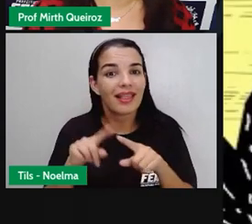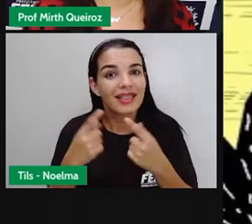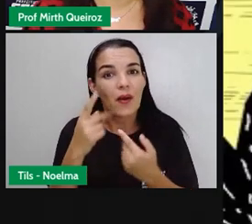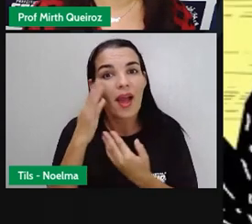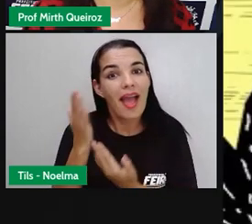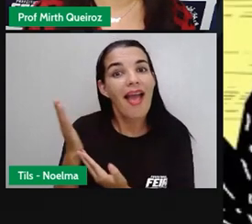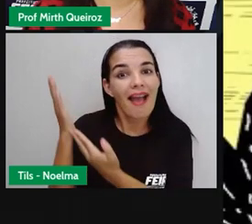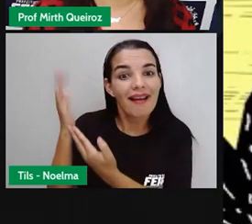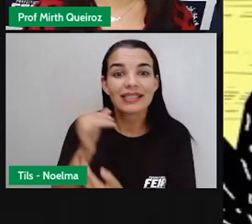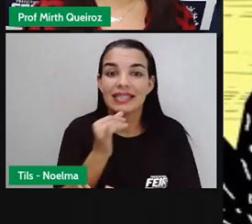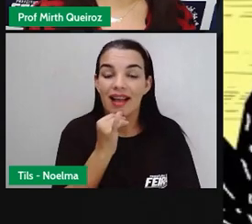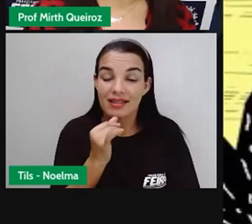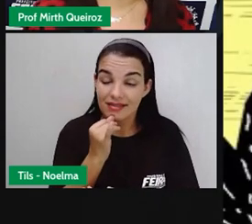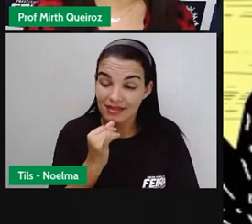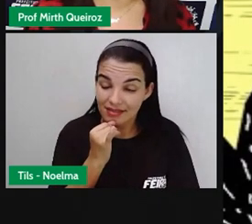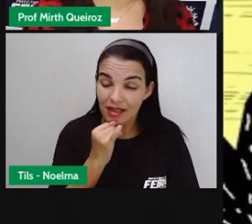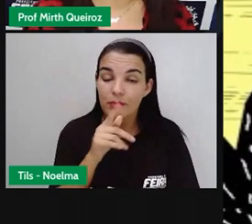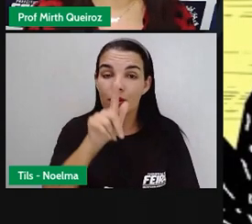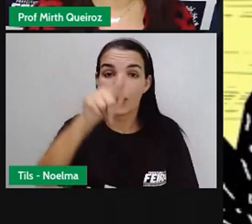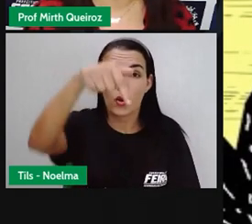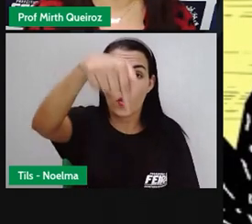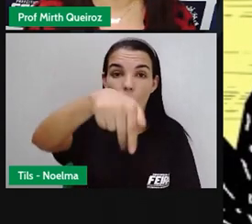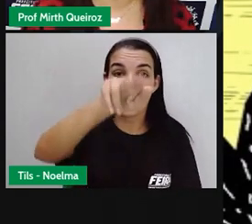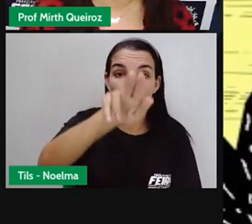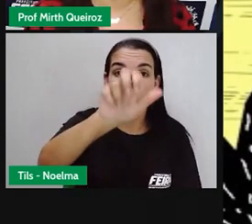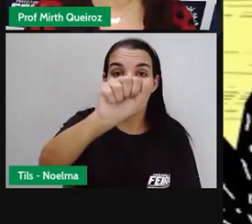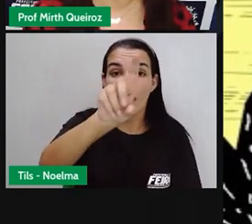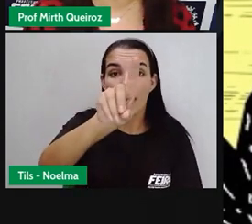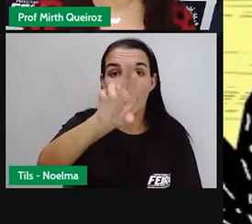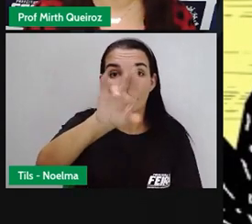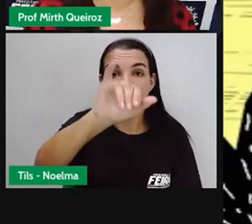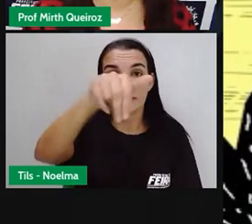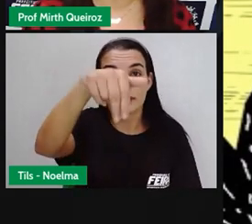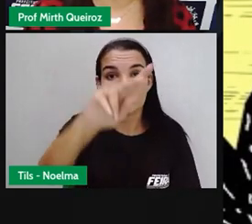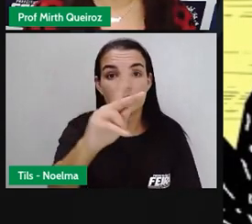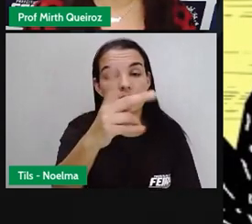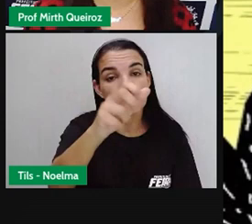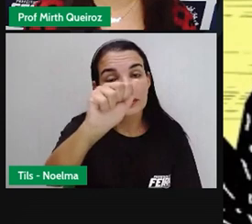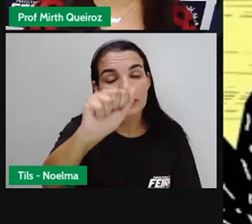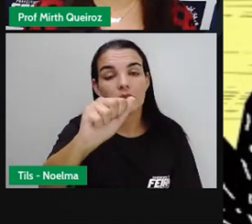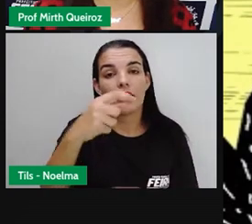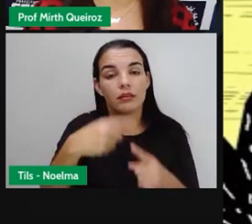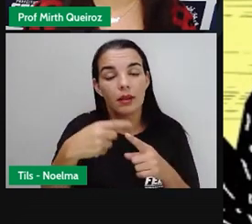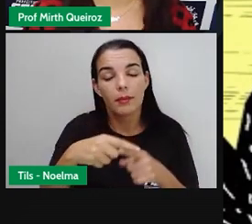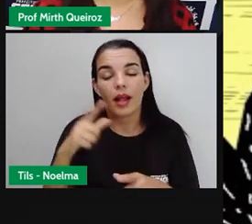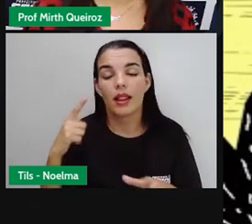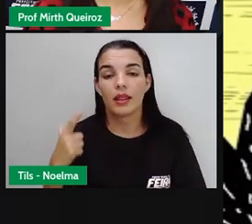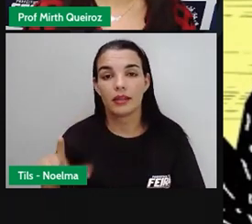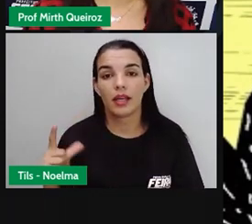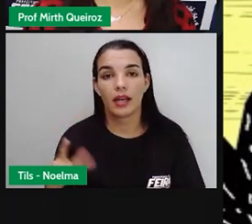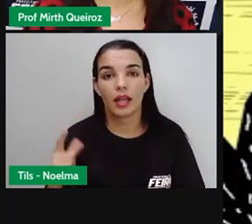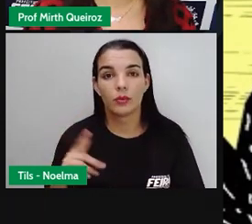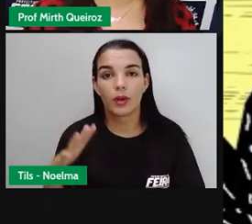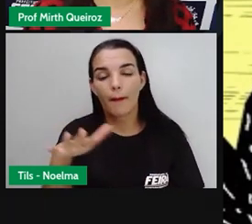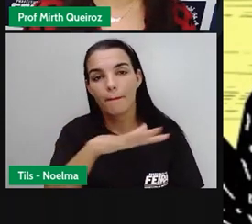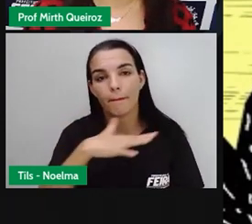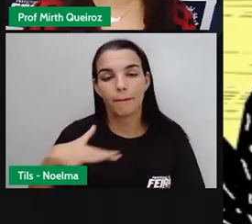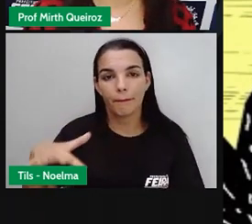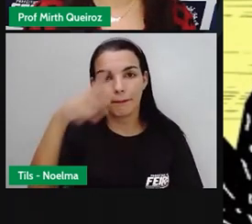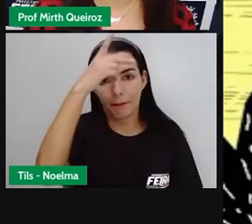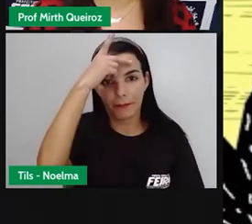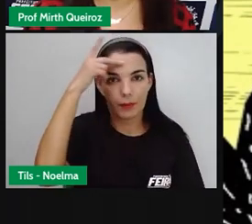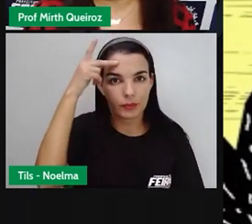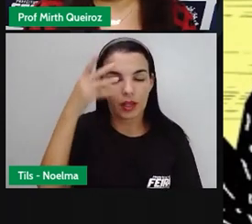são alguns exemplos de quadrinhas que também fazem parte da literatura popular. A literatura de